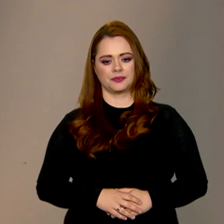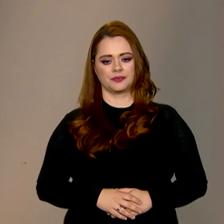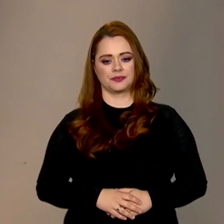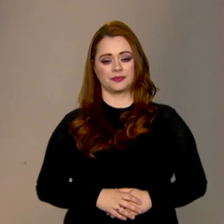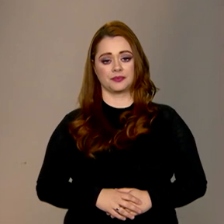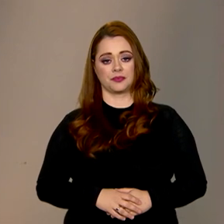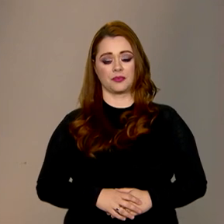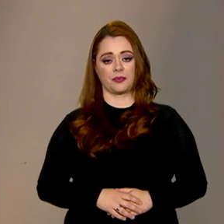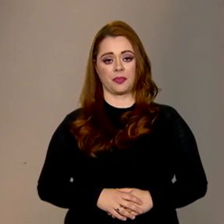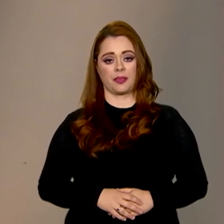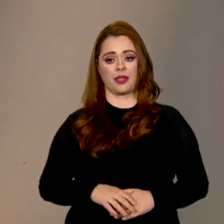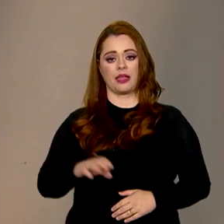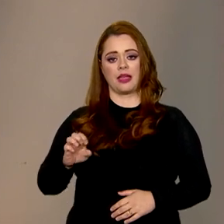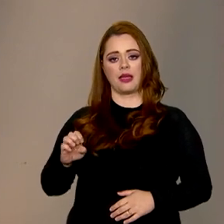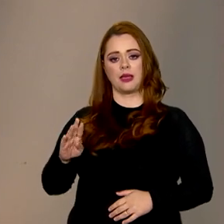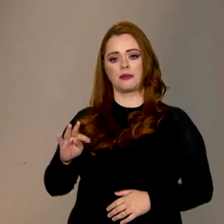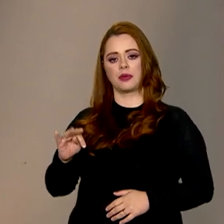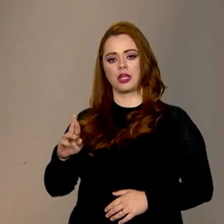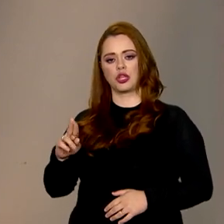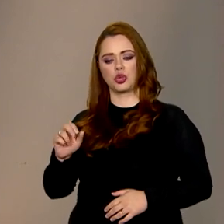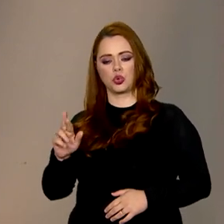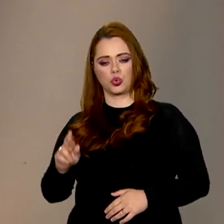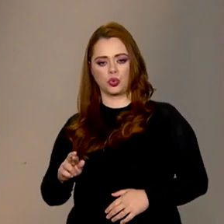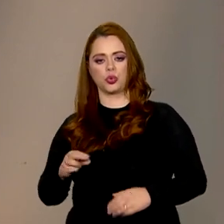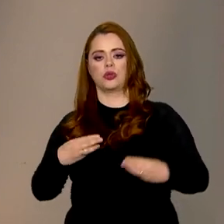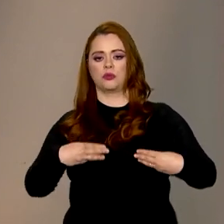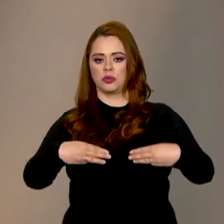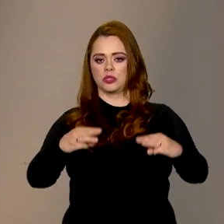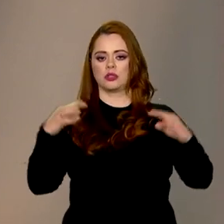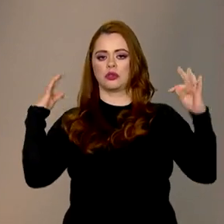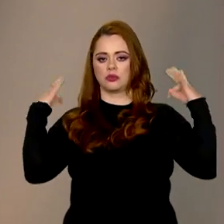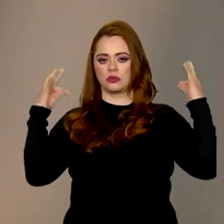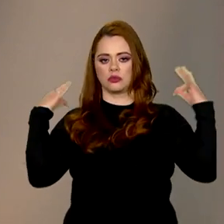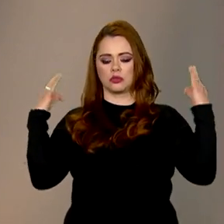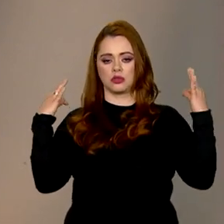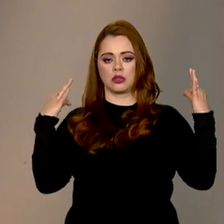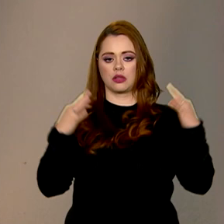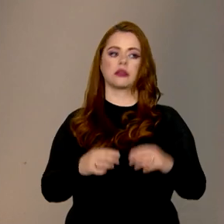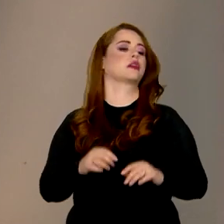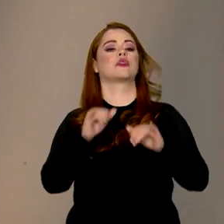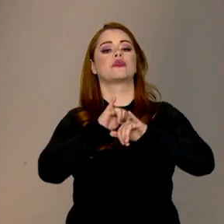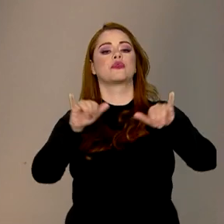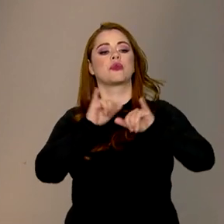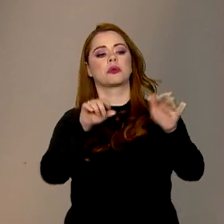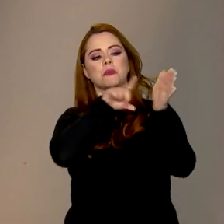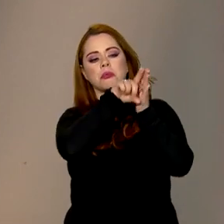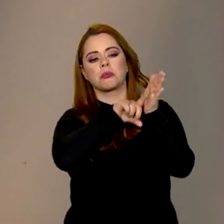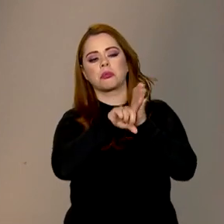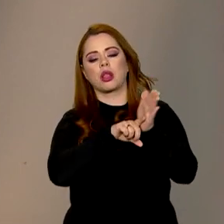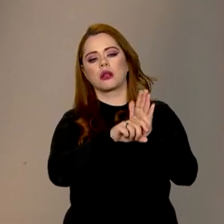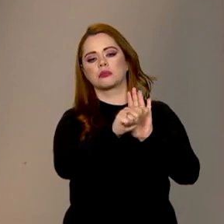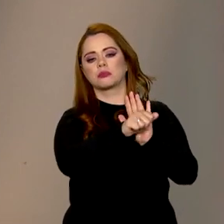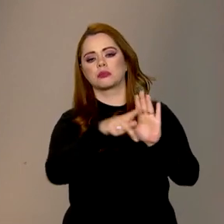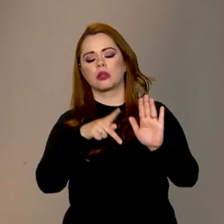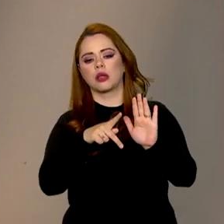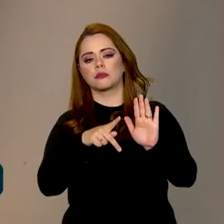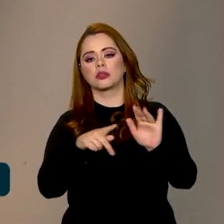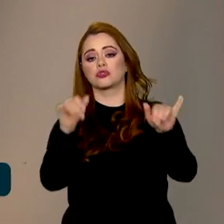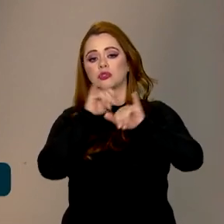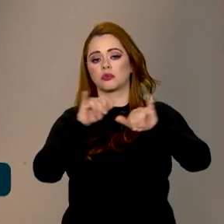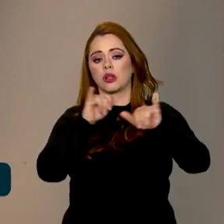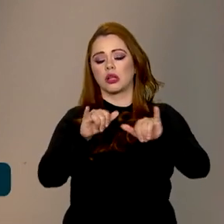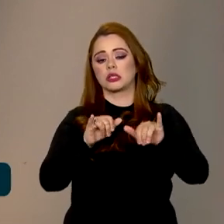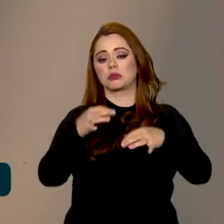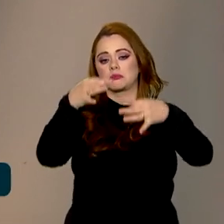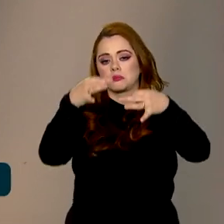A EmbraTur e o Ministério do Turismo lançaram o Painel de Dados do Turismo, uma plataforma digital que reúne dados atualizados